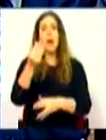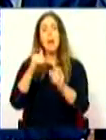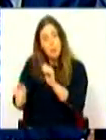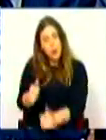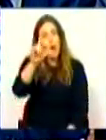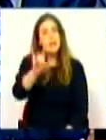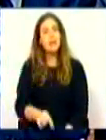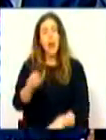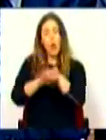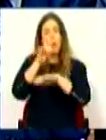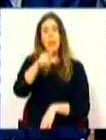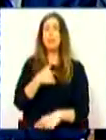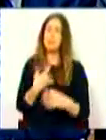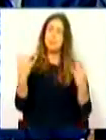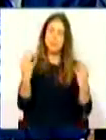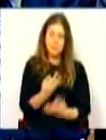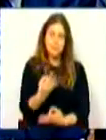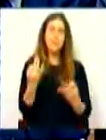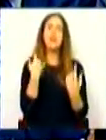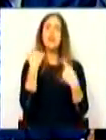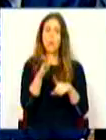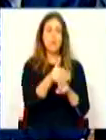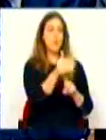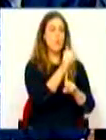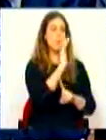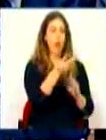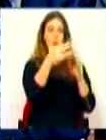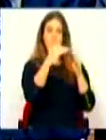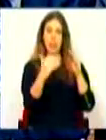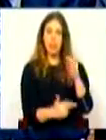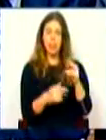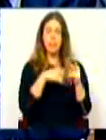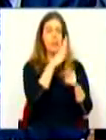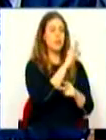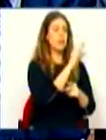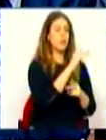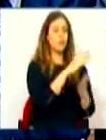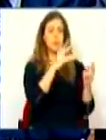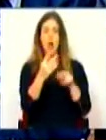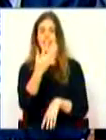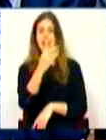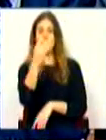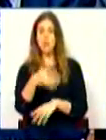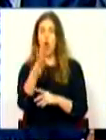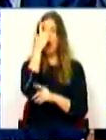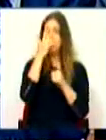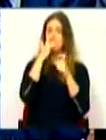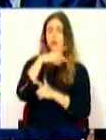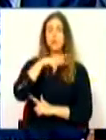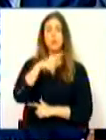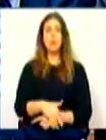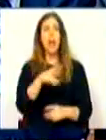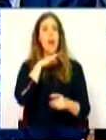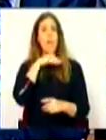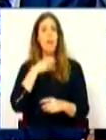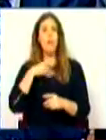melhor. E é por isso que apesar de termos conseguido já reduzir de 14% para 7% o número de portugueses sem médicos